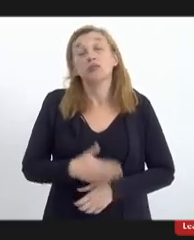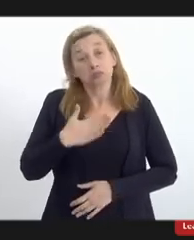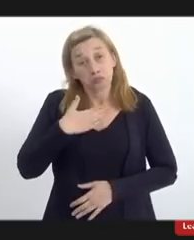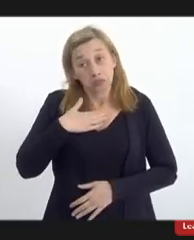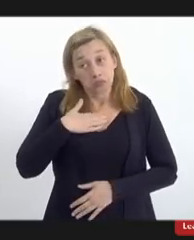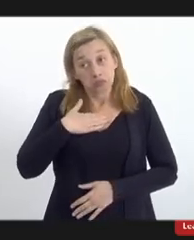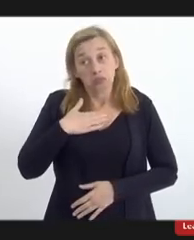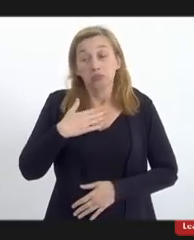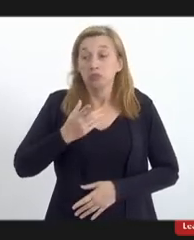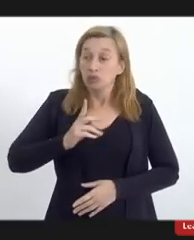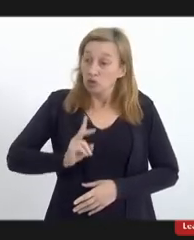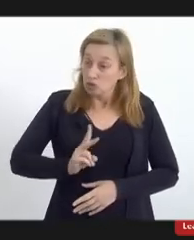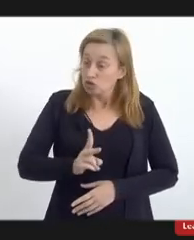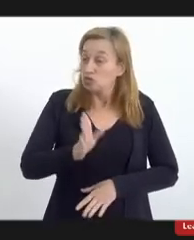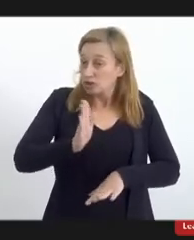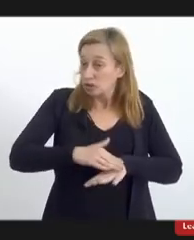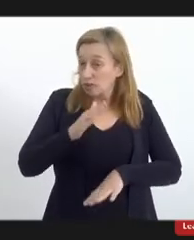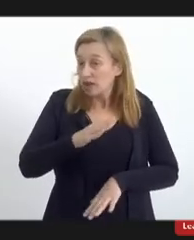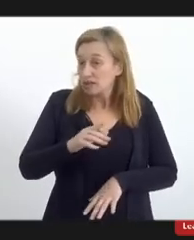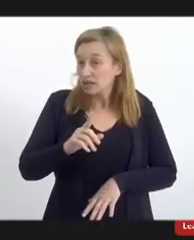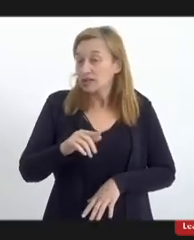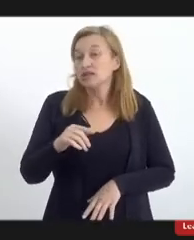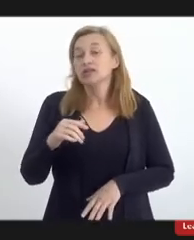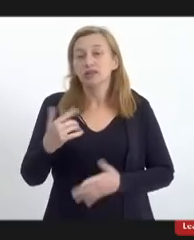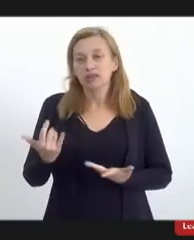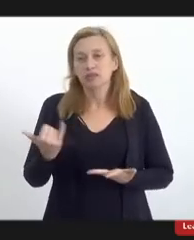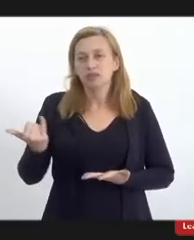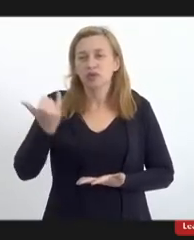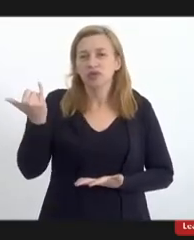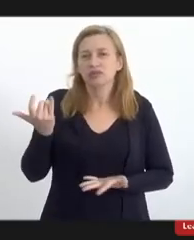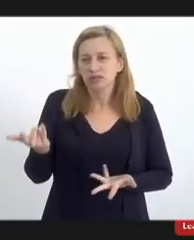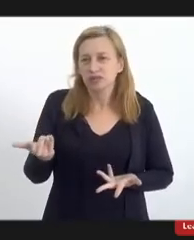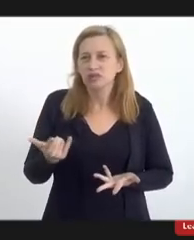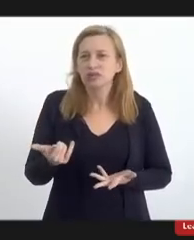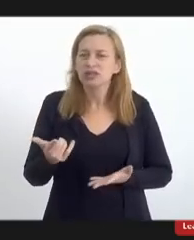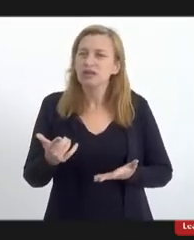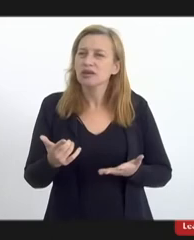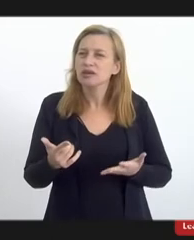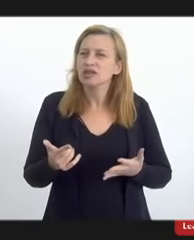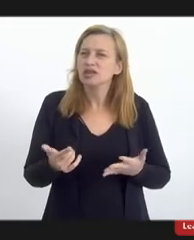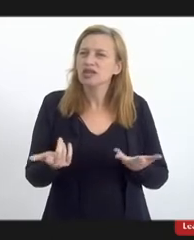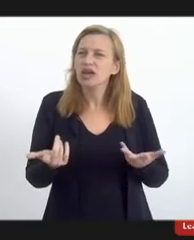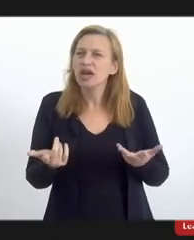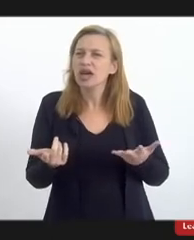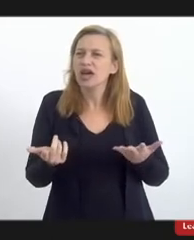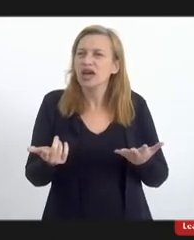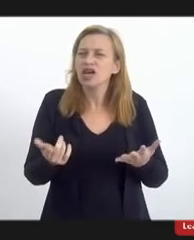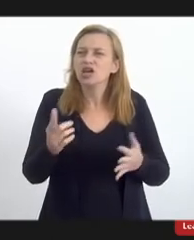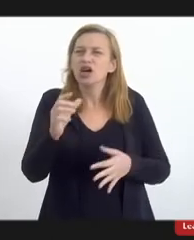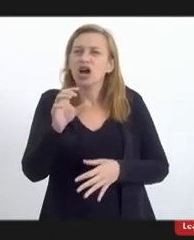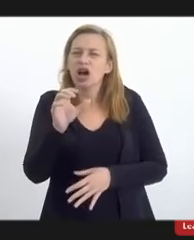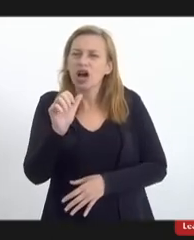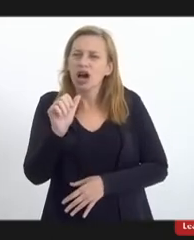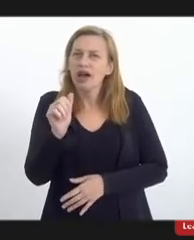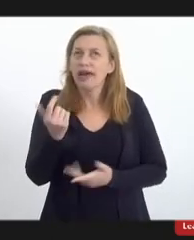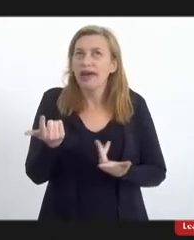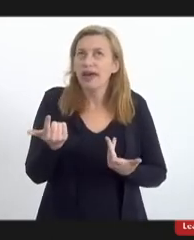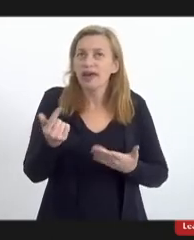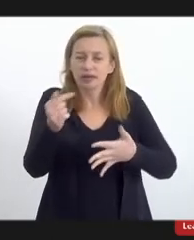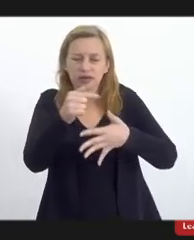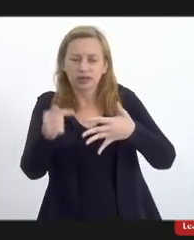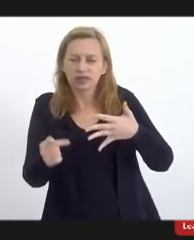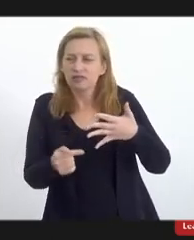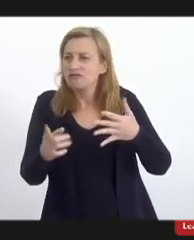mim teria levado isso mais a frente porque é muito mais profundo porque você tem aspectos antropológicos sociológicos que